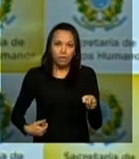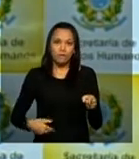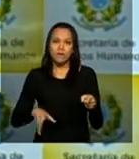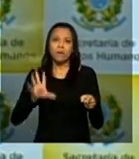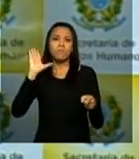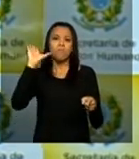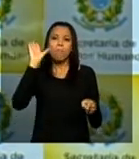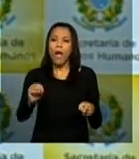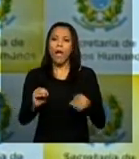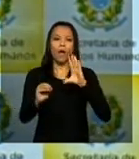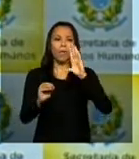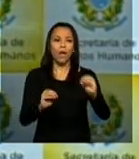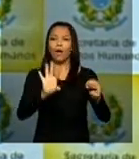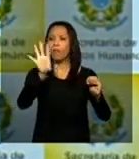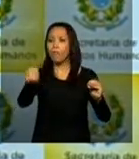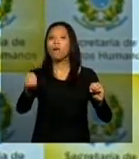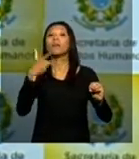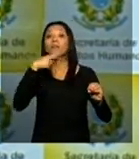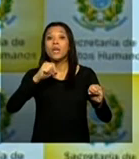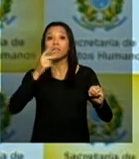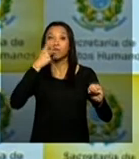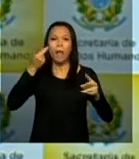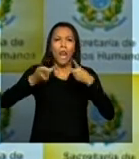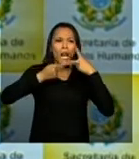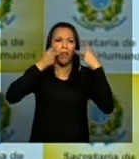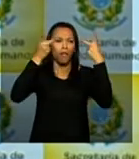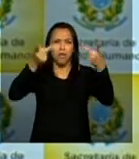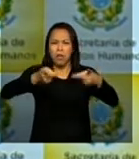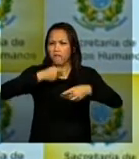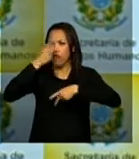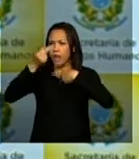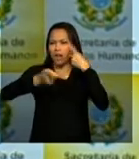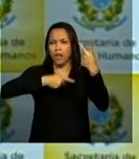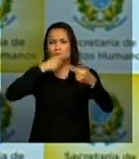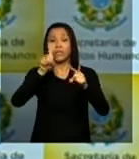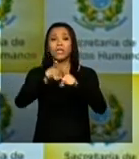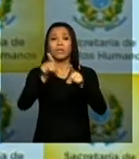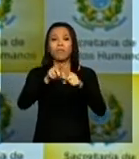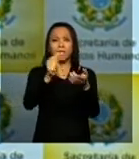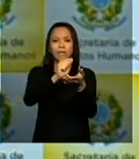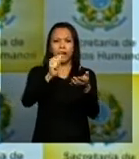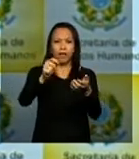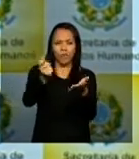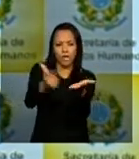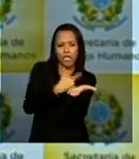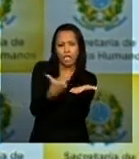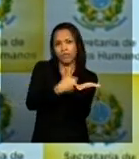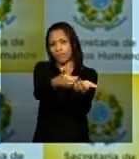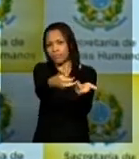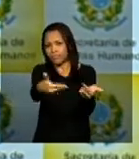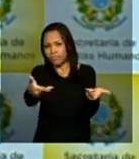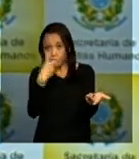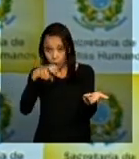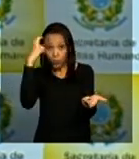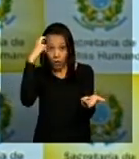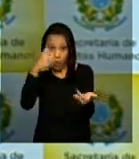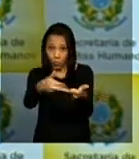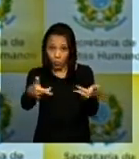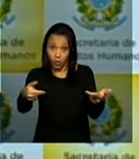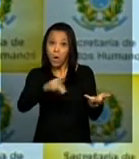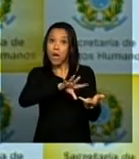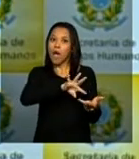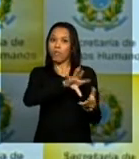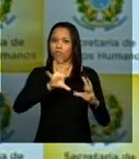calar os nossos artistas e impedir a circulação de suas obras a partir de 68 foi um período